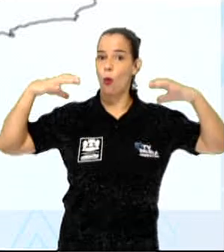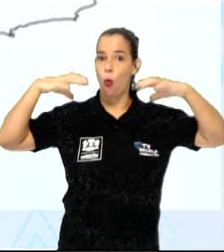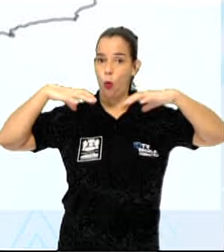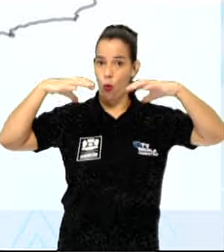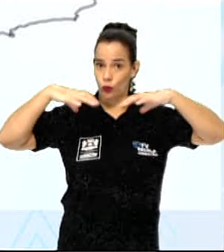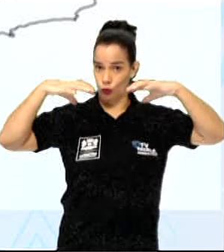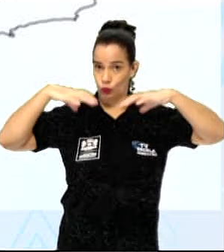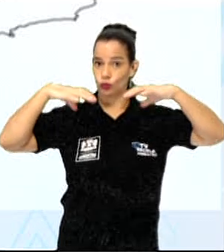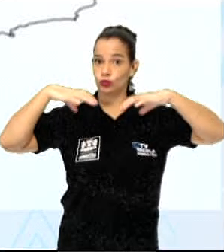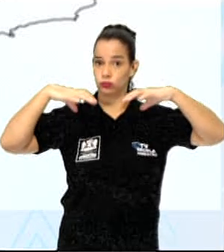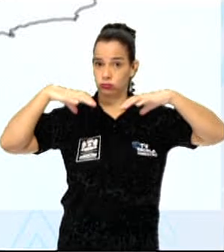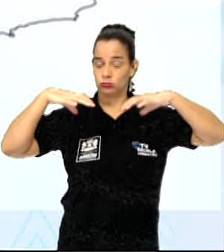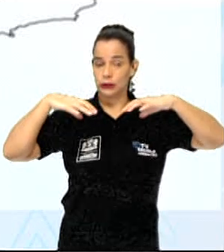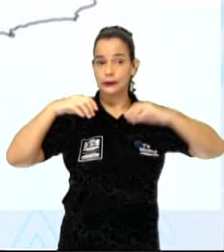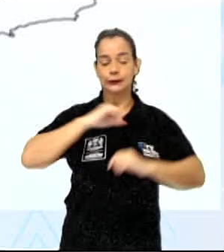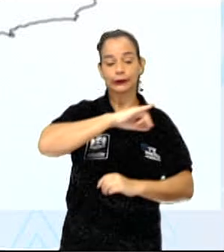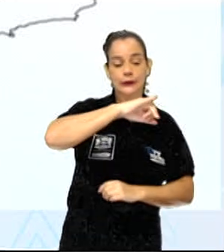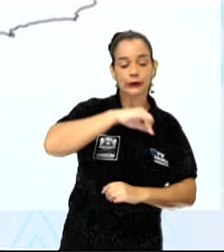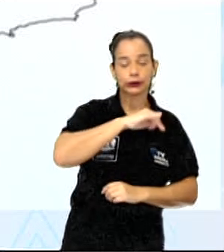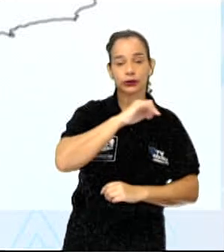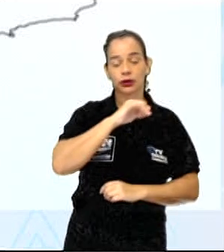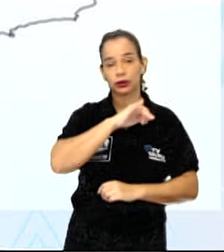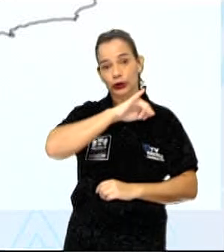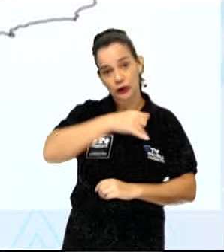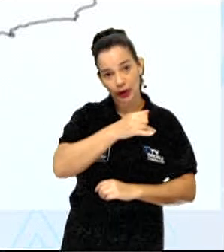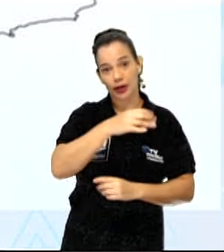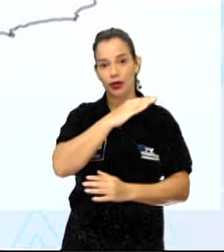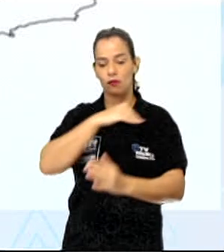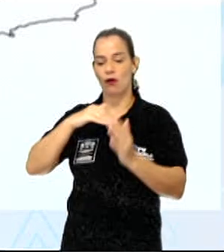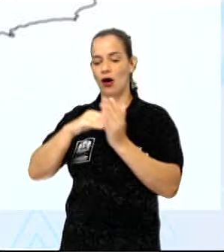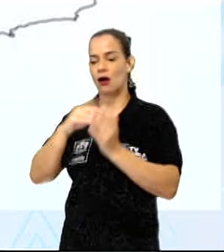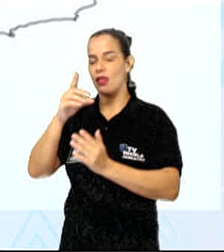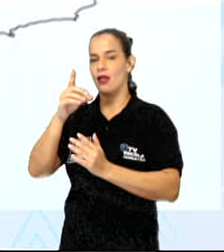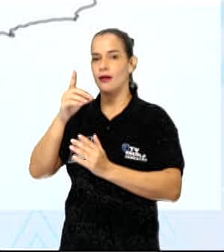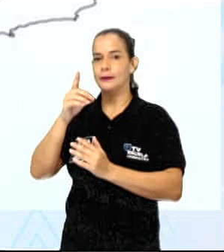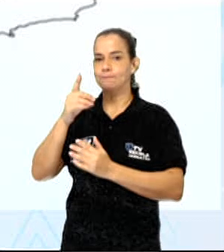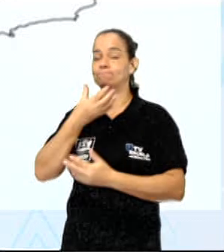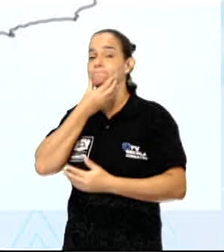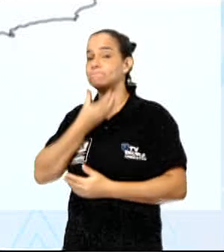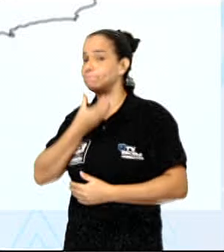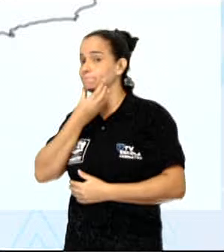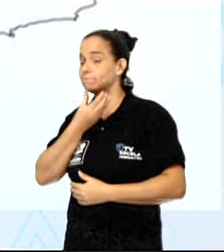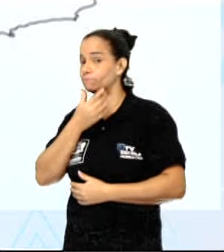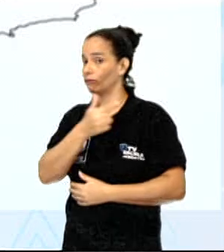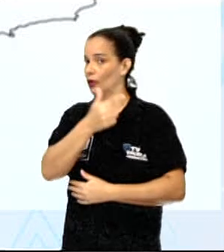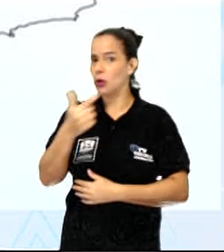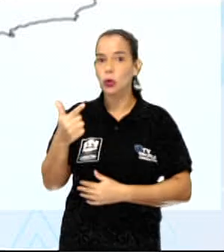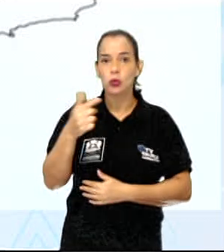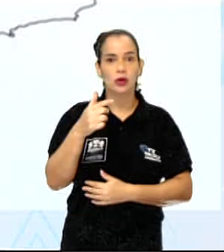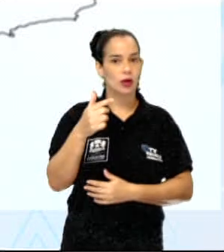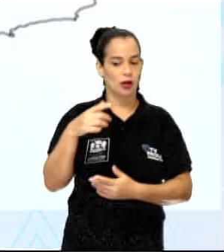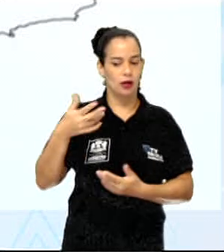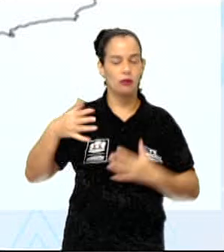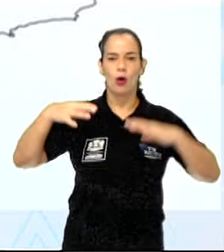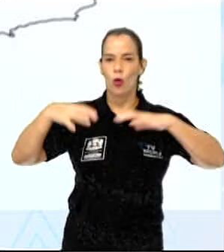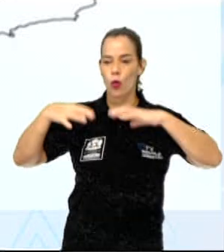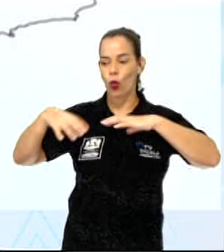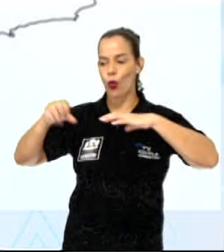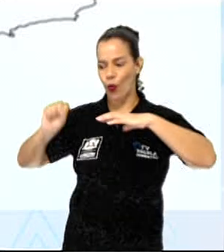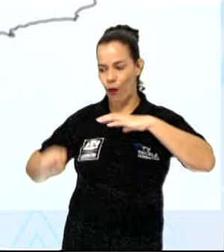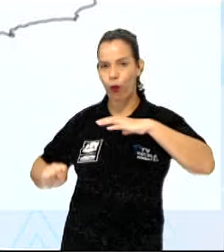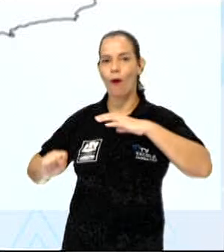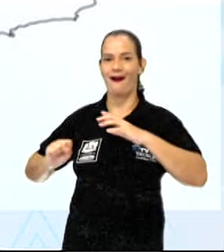que de janeiro a dezembro não há problema de chuvas ali naquela região do sul do país.